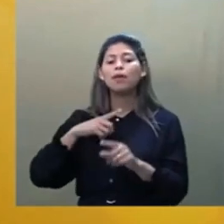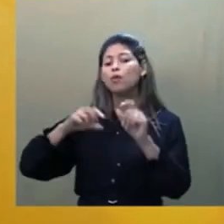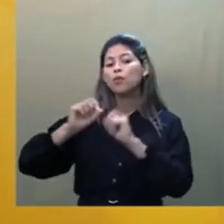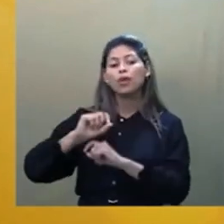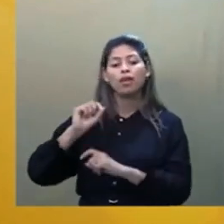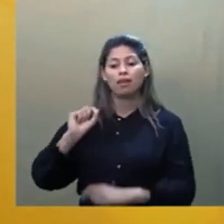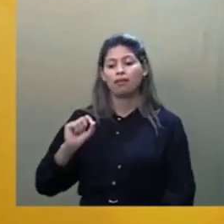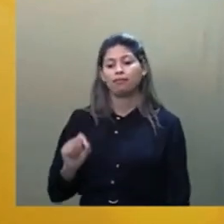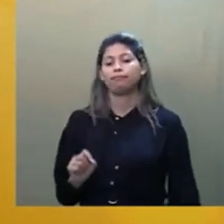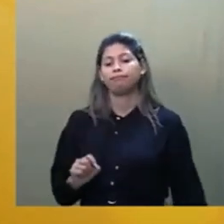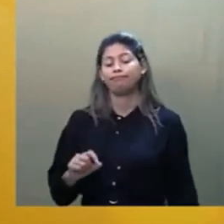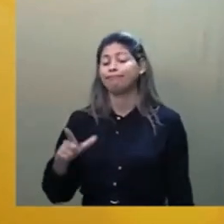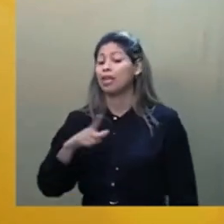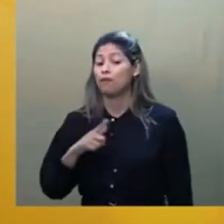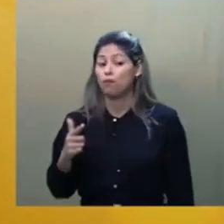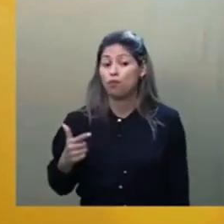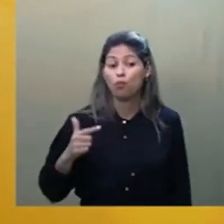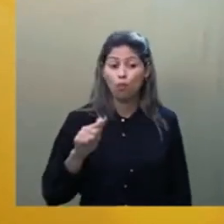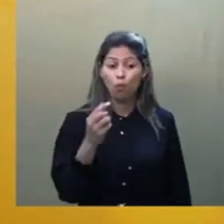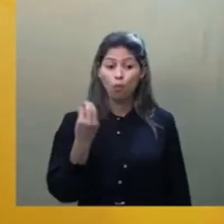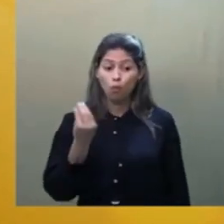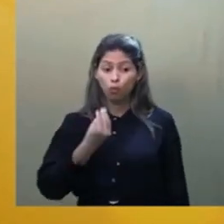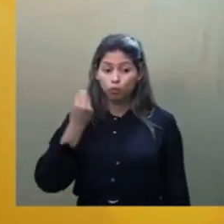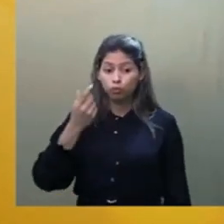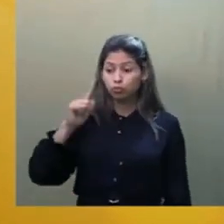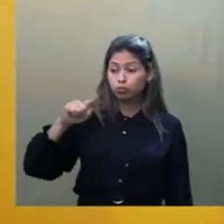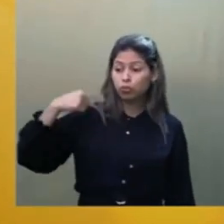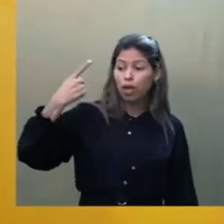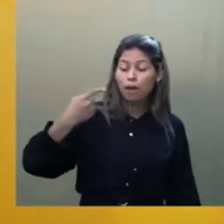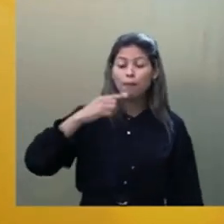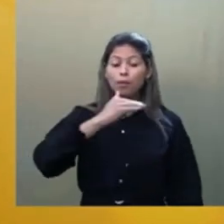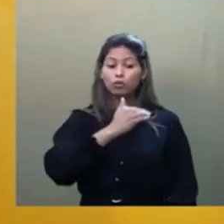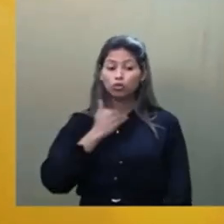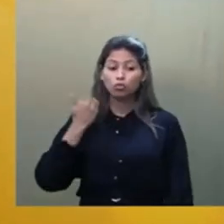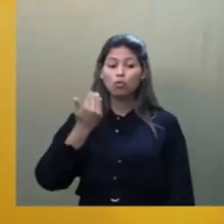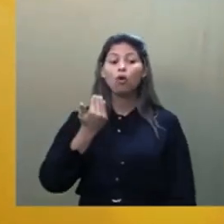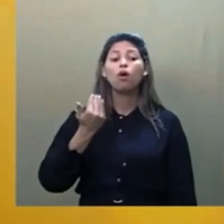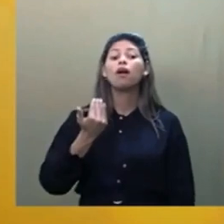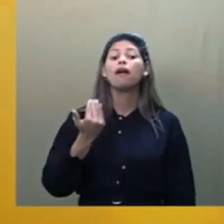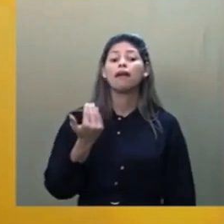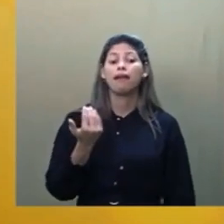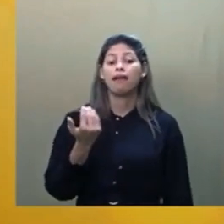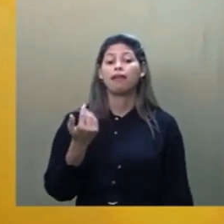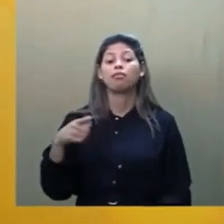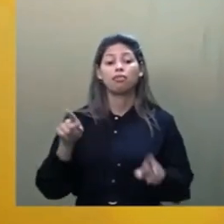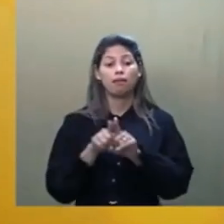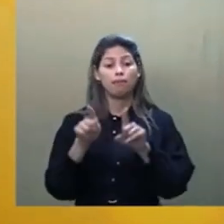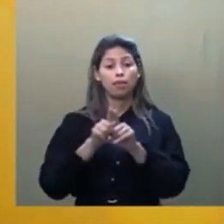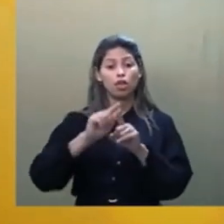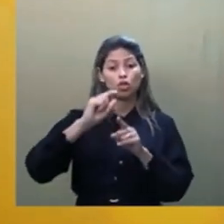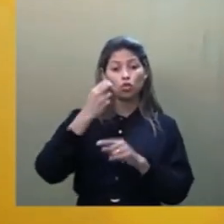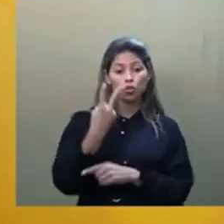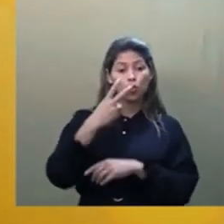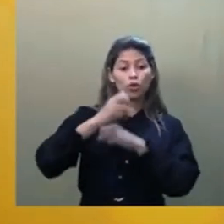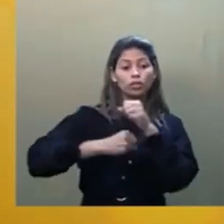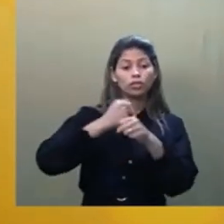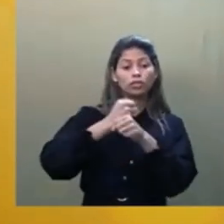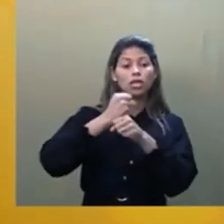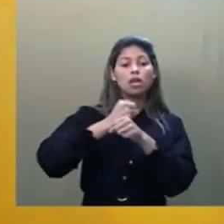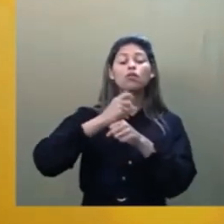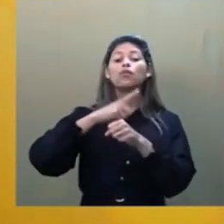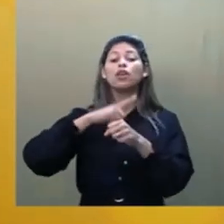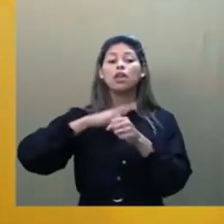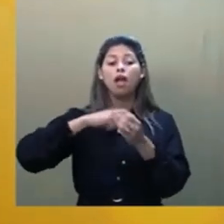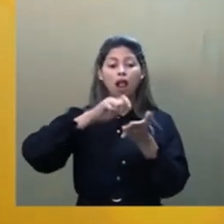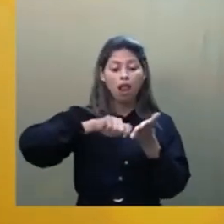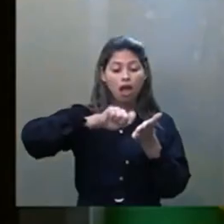depois de desencarnar, depois de morrer, o Humberto de Campos, dois anos e pouco depois, veio psicografar através das